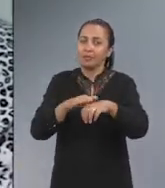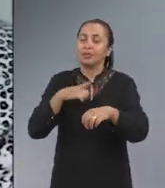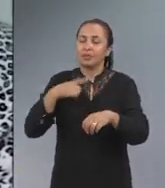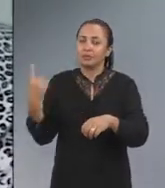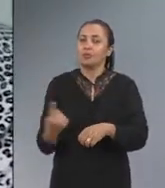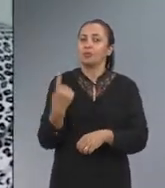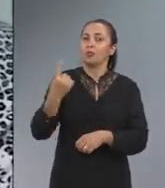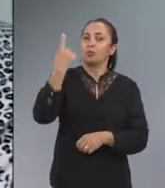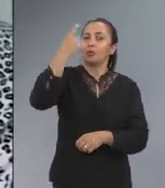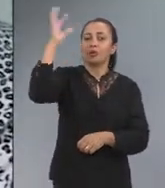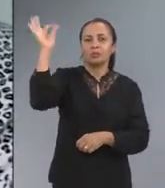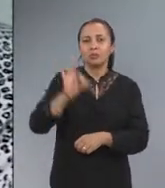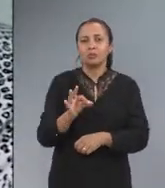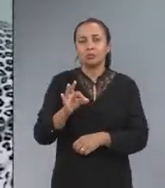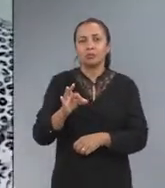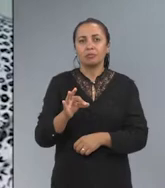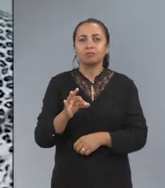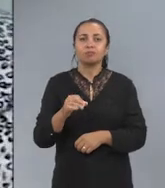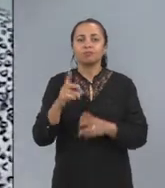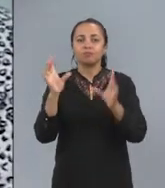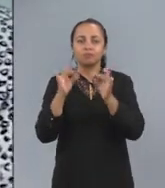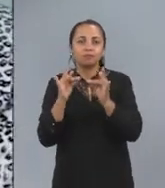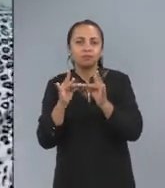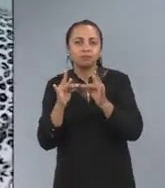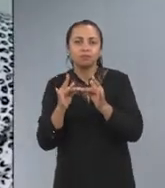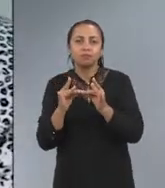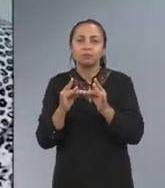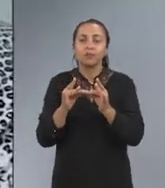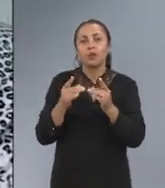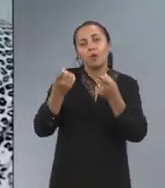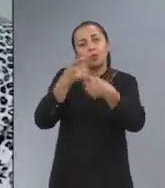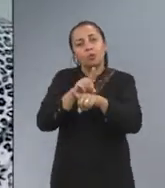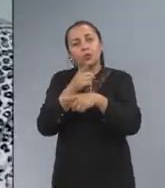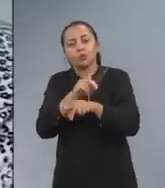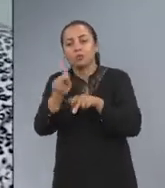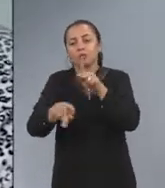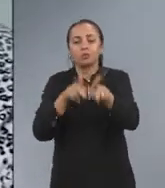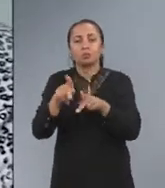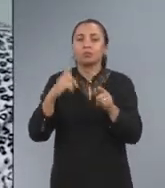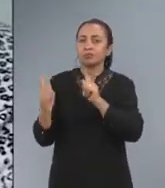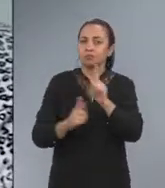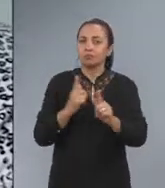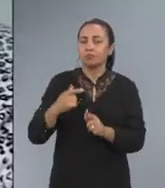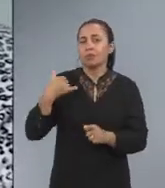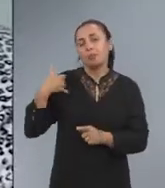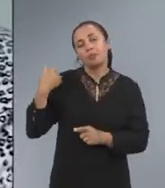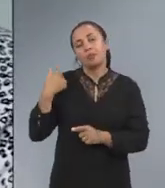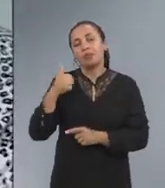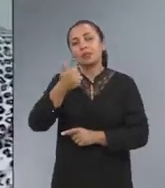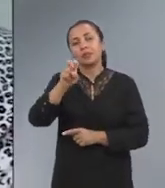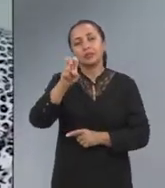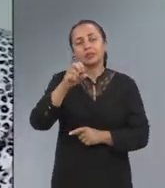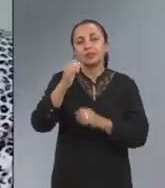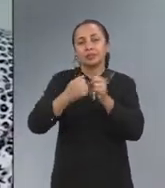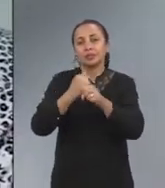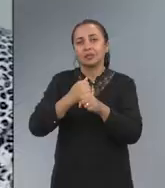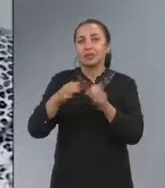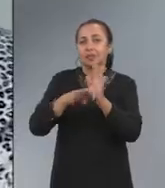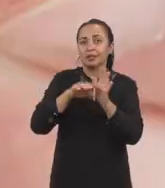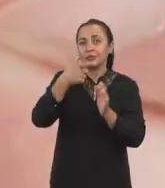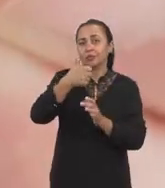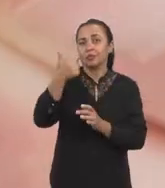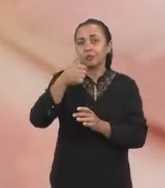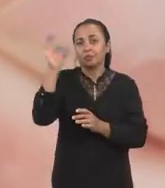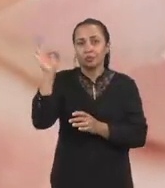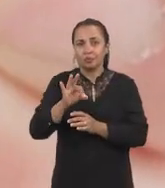aumento percentual no diagnóstico, ao contrário da população geral em menores de 15 anos, aumento percentual de até 21%.